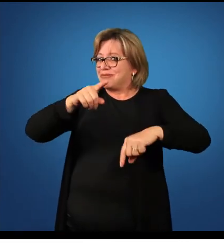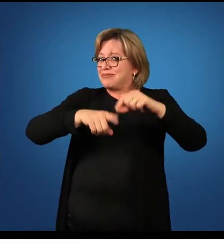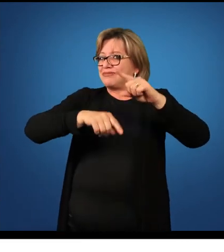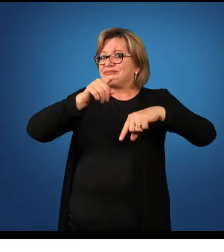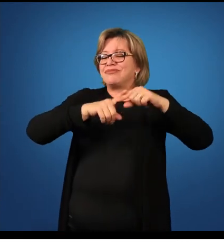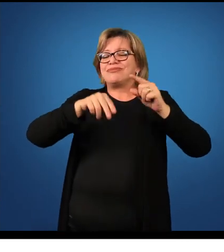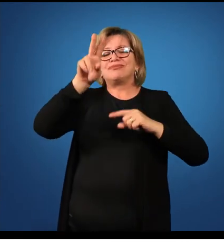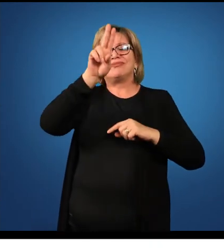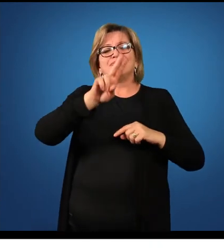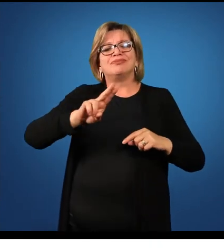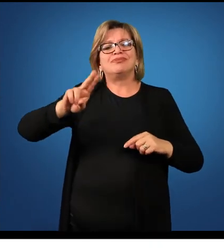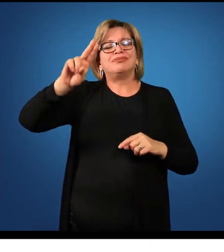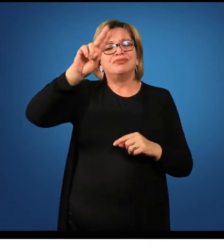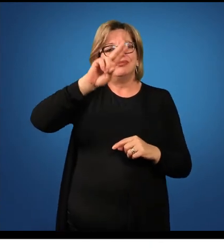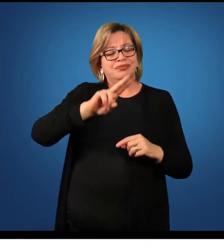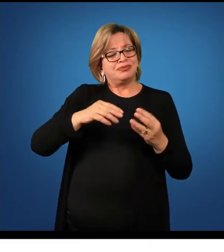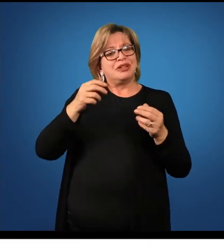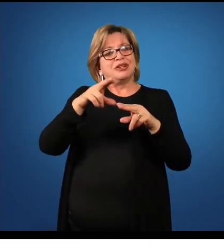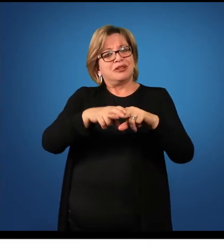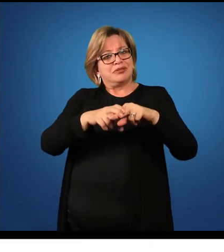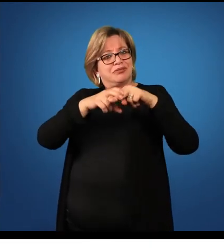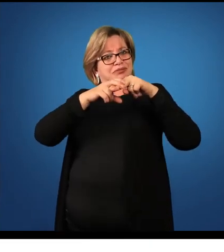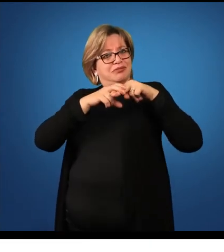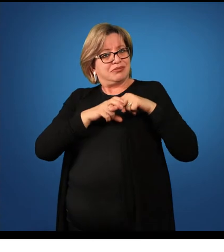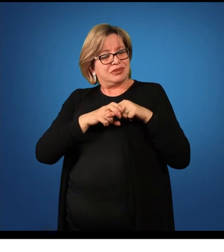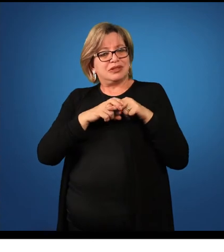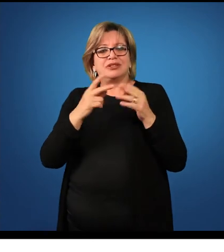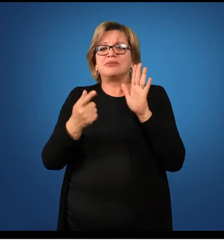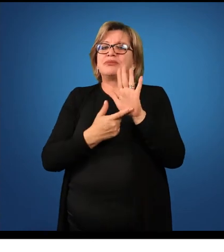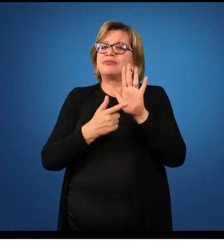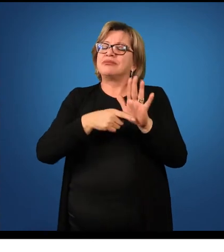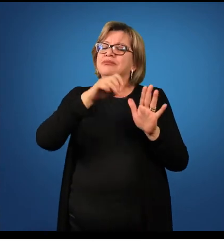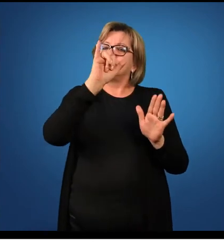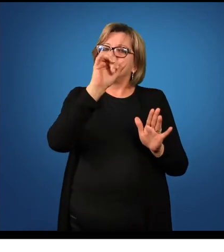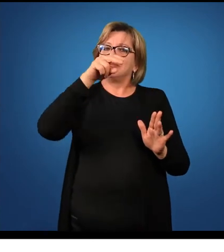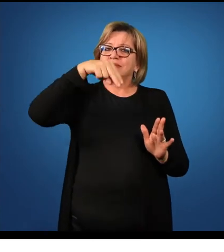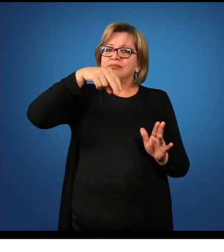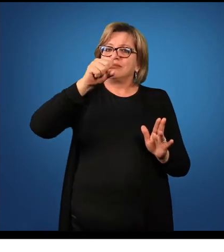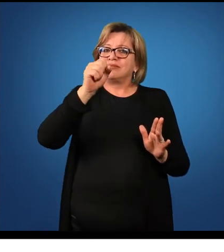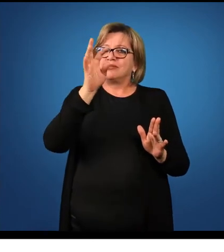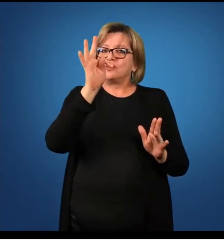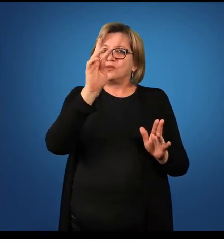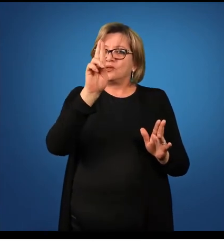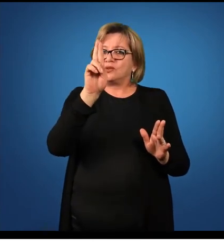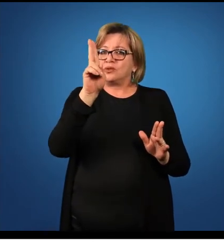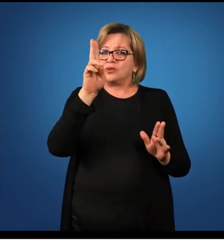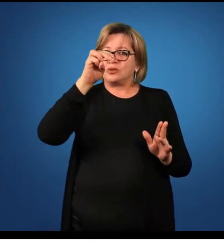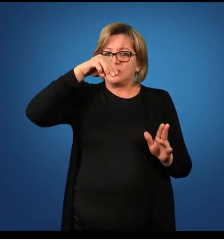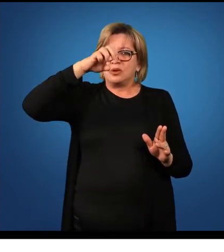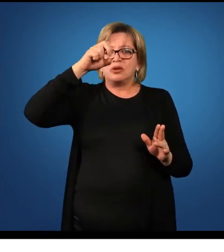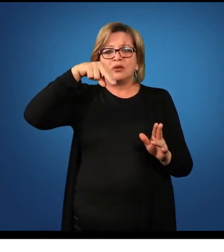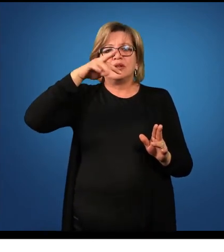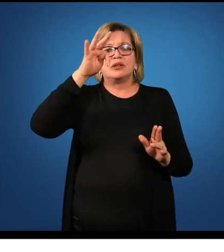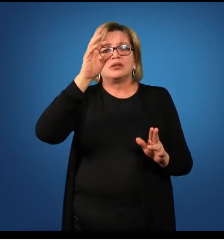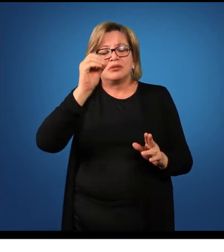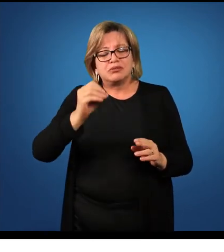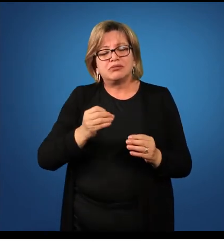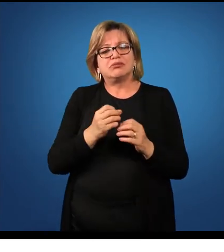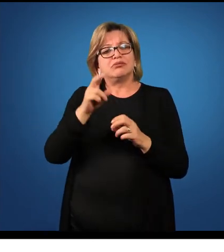o meio que ela utilizou, instrumento, por isso a gente diz instrumento ou meio, que ela utilizou para varrer a casa